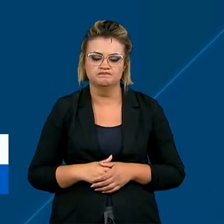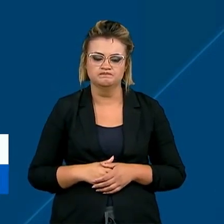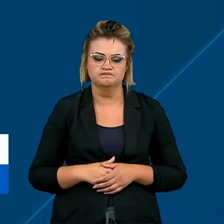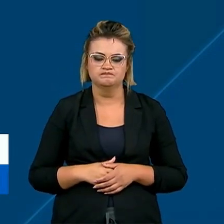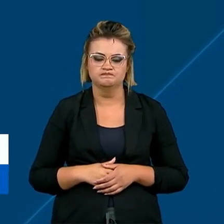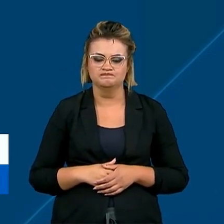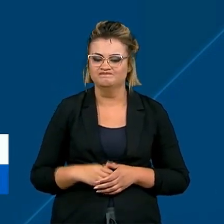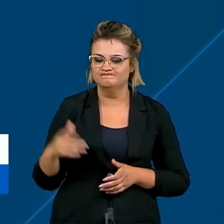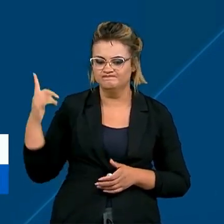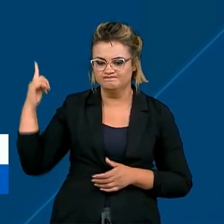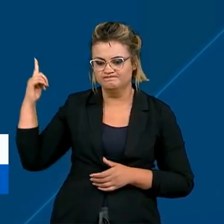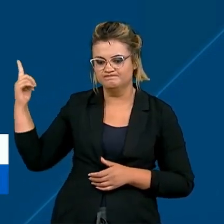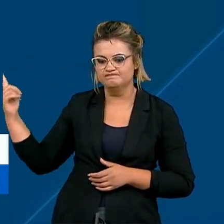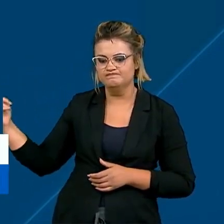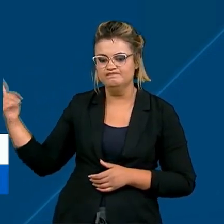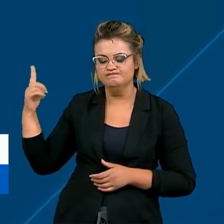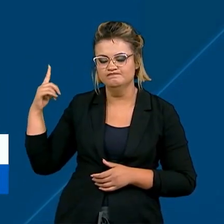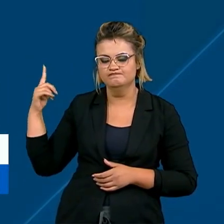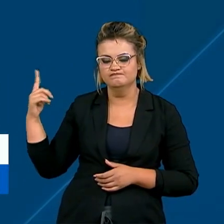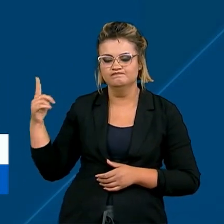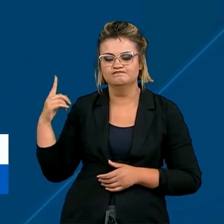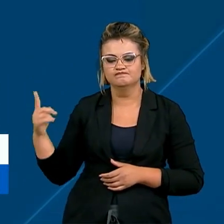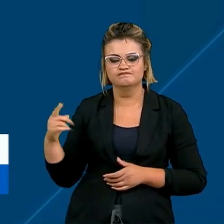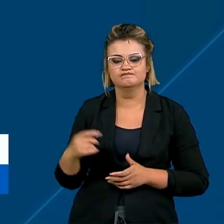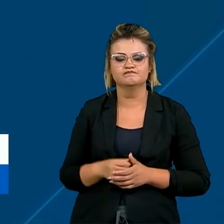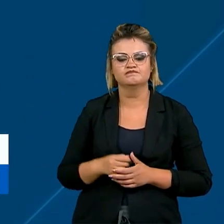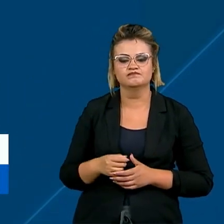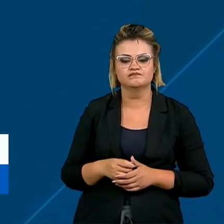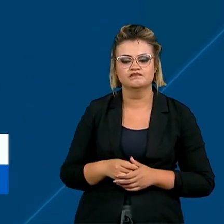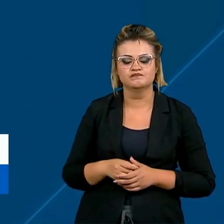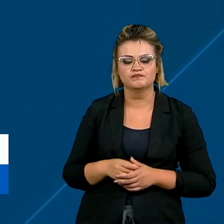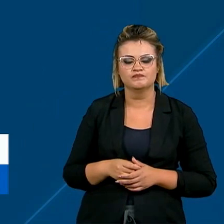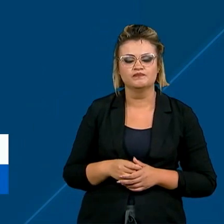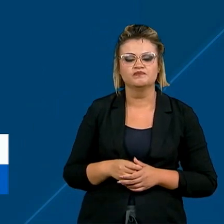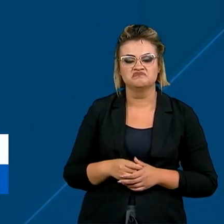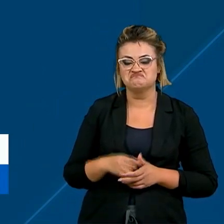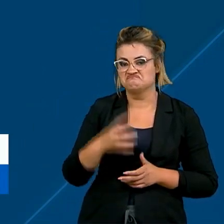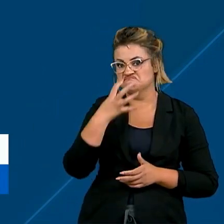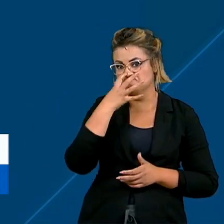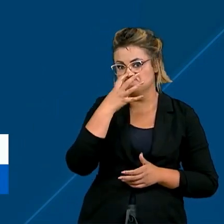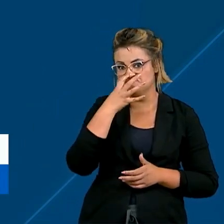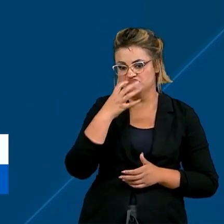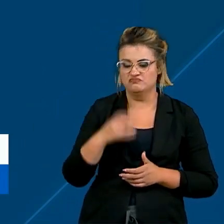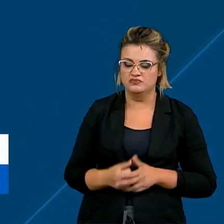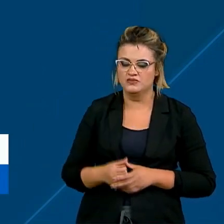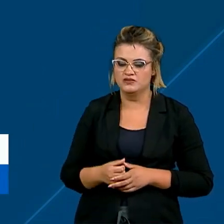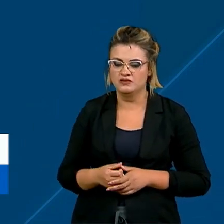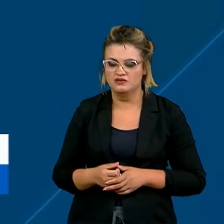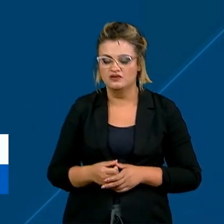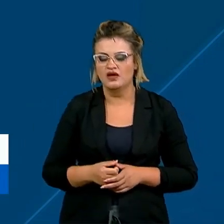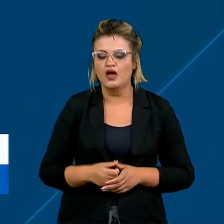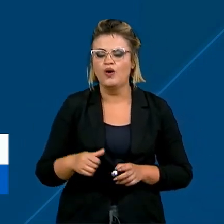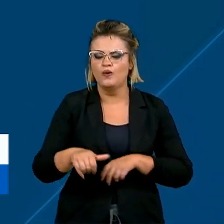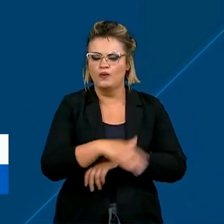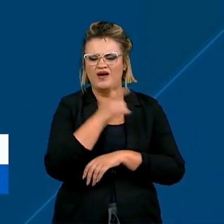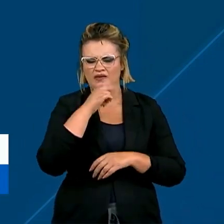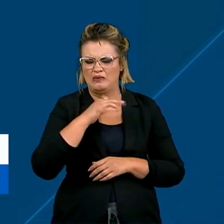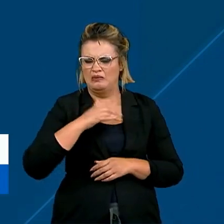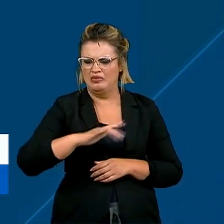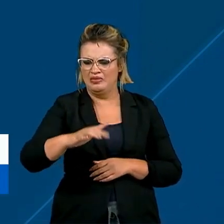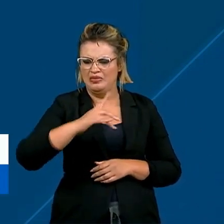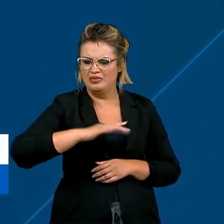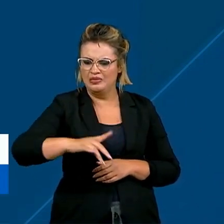O cenário na cidade de Conceição de Macabu, no norte fluminense, impressiona. Ruas debaixo d'água